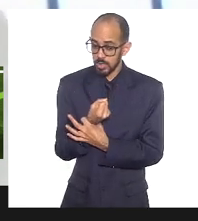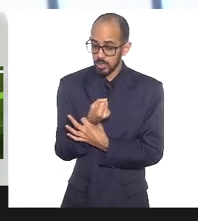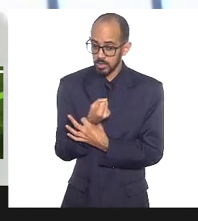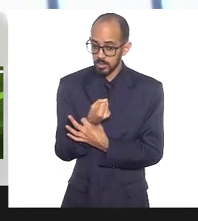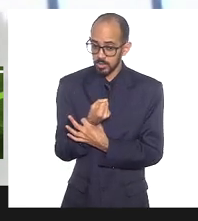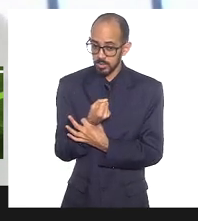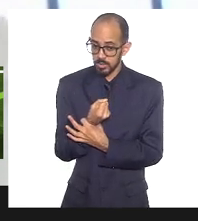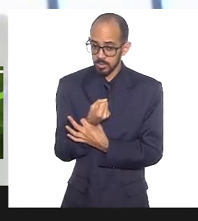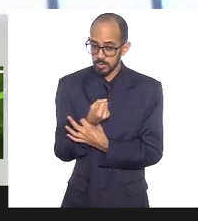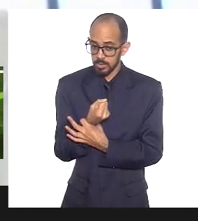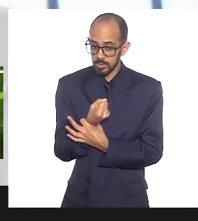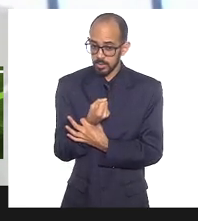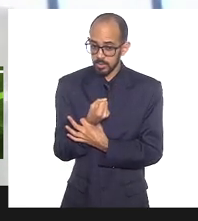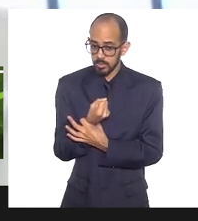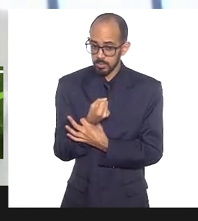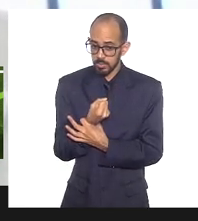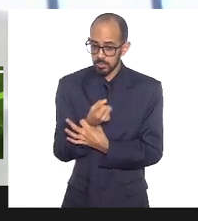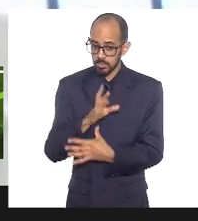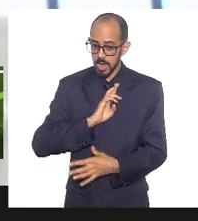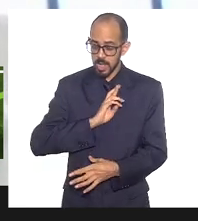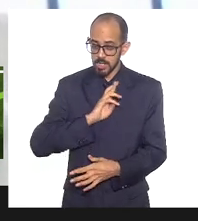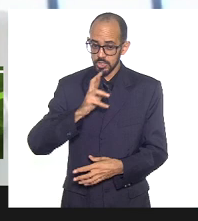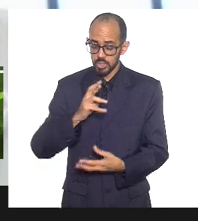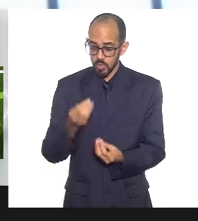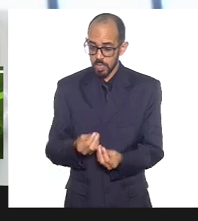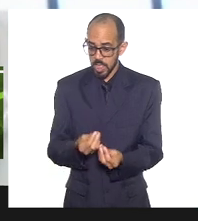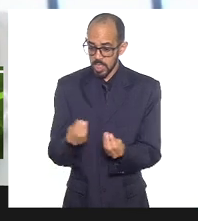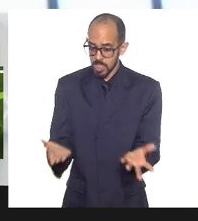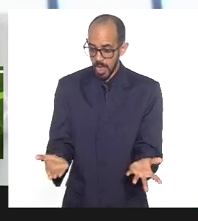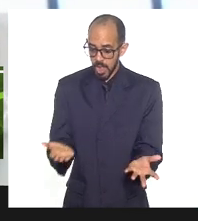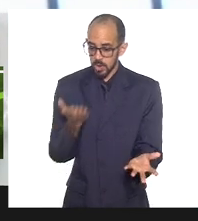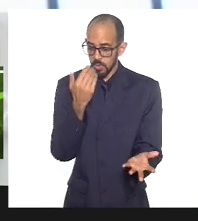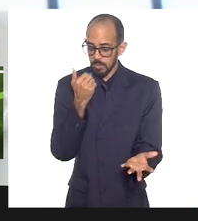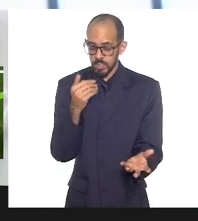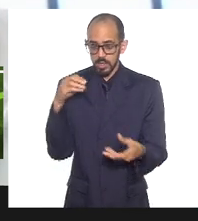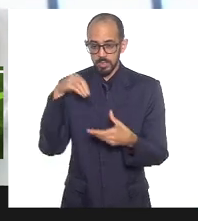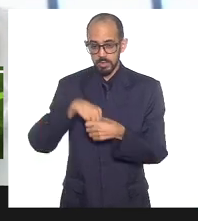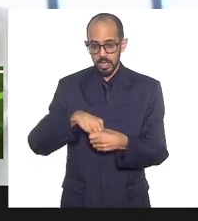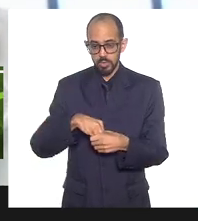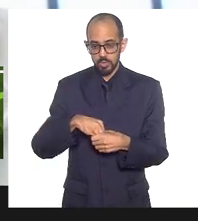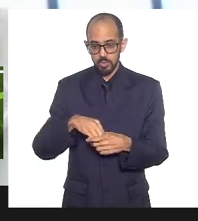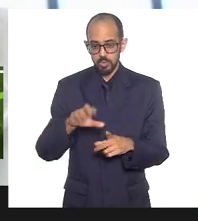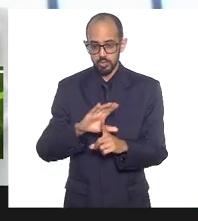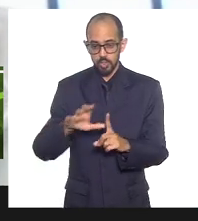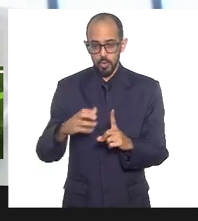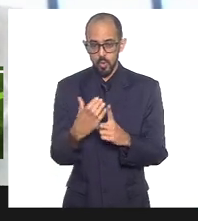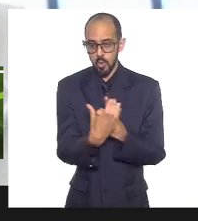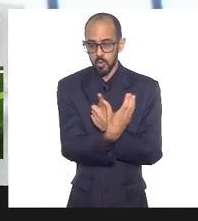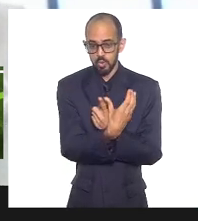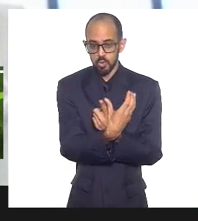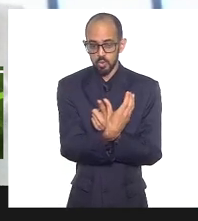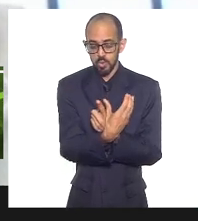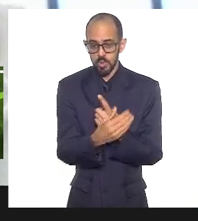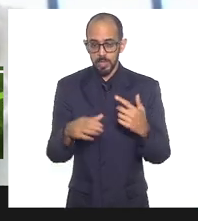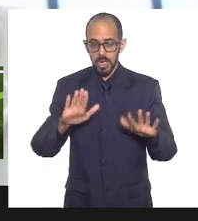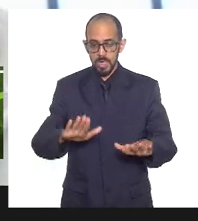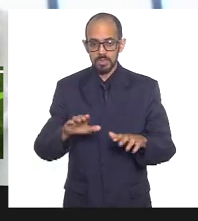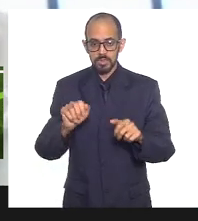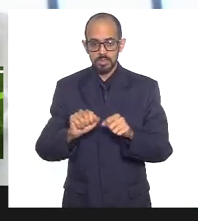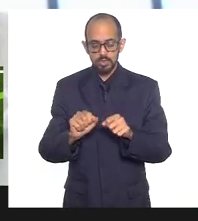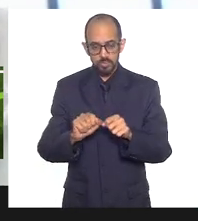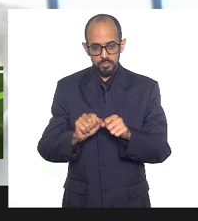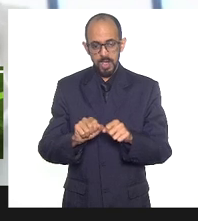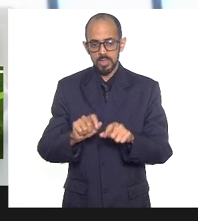alimenta, um culto que alimenta seu povo, que acolhe. mas isso traz a intolerância de